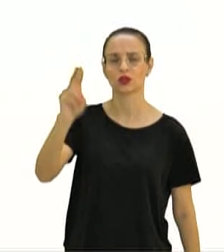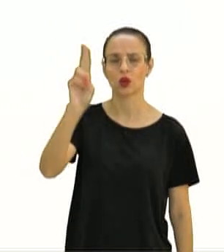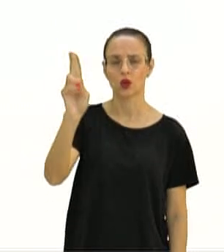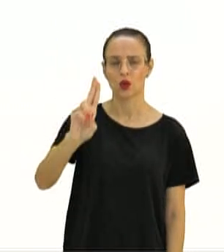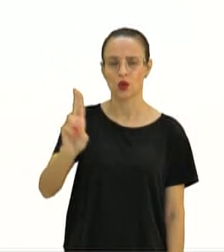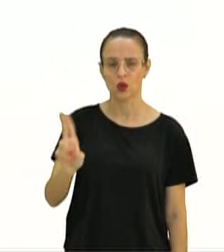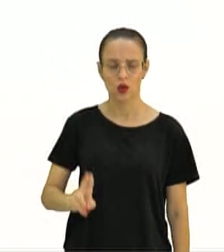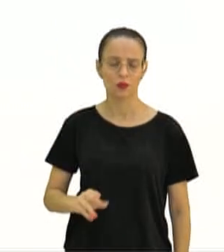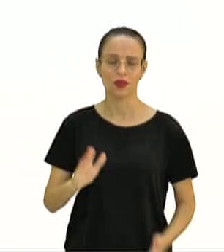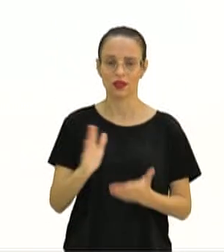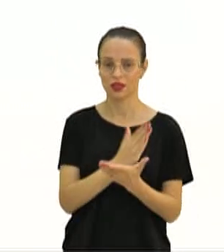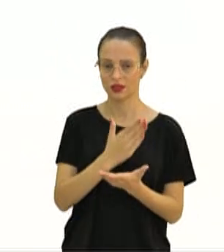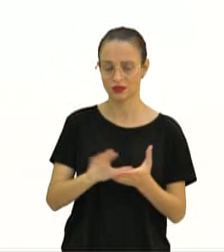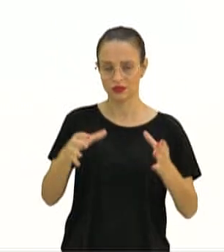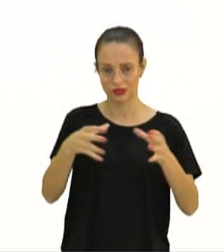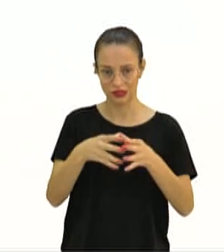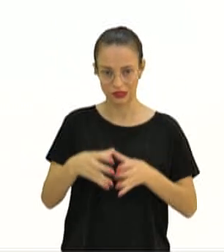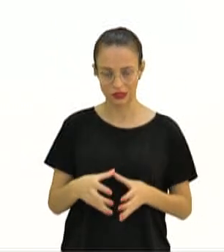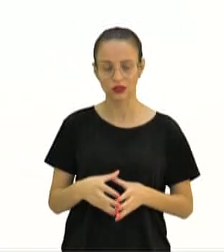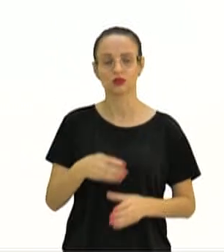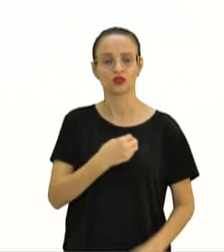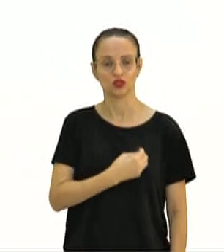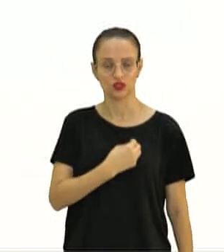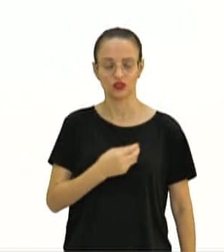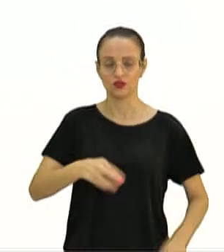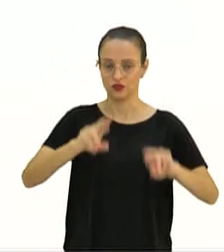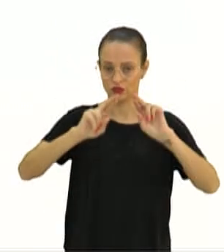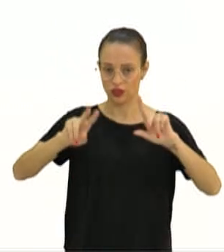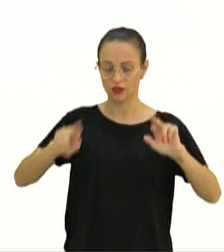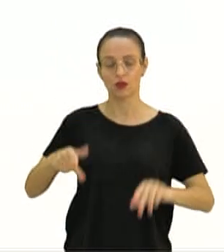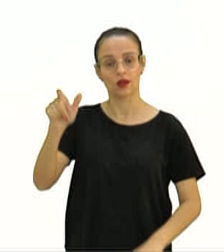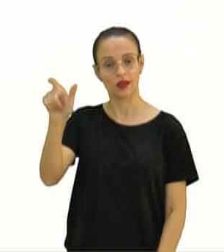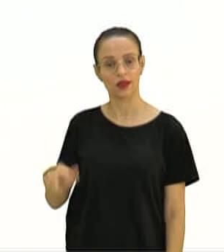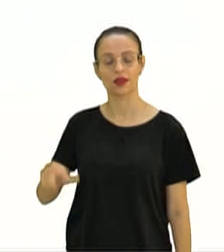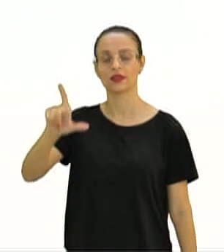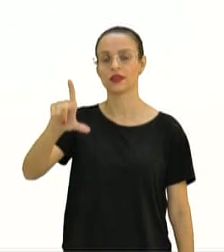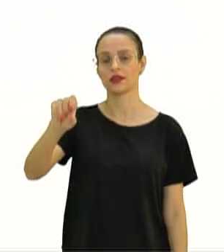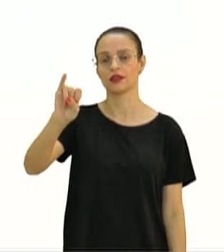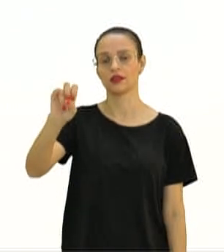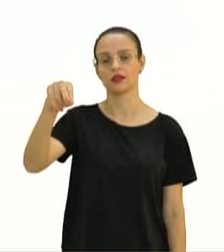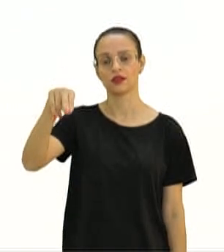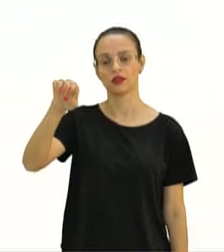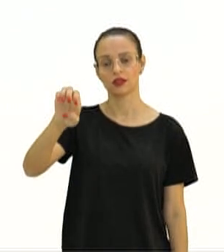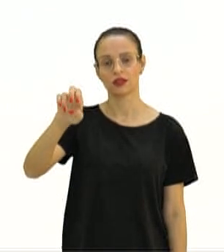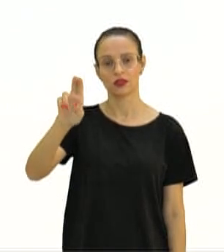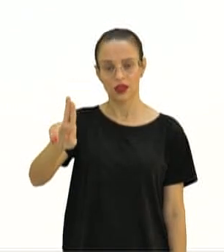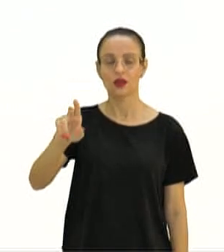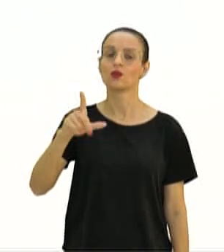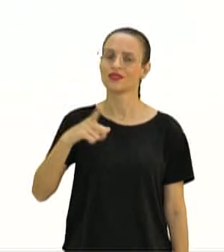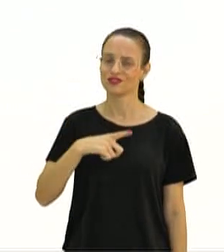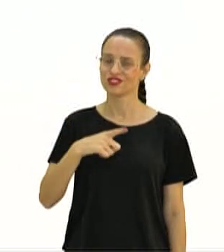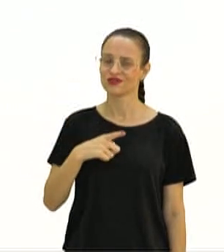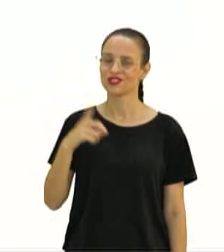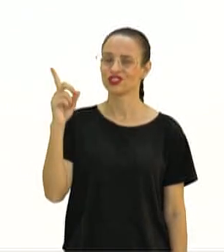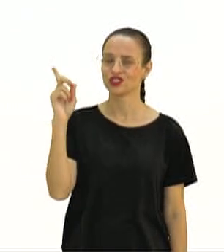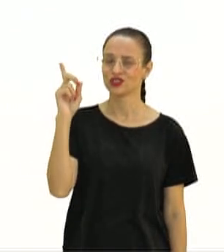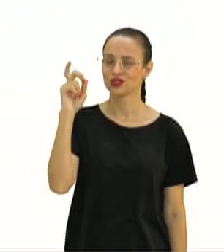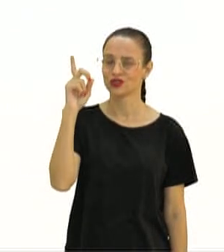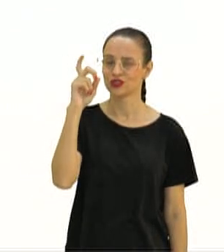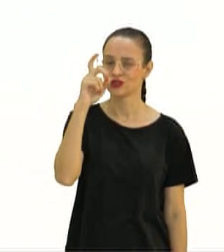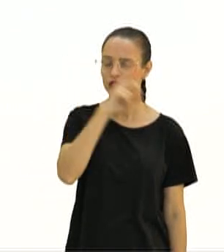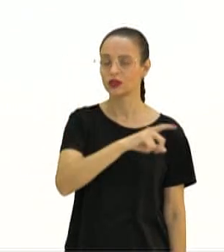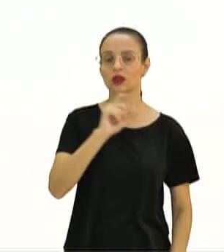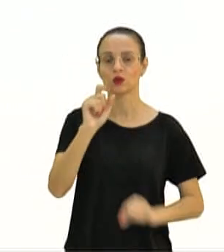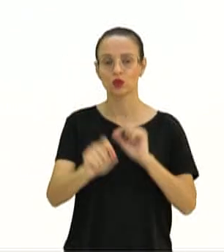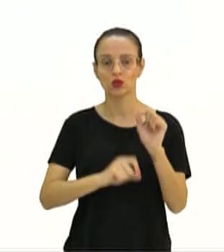simplificar a classificação dos seres vivos. Então, Carlos Lineu, ele apresentava uma dificuldade muito grande,